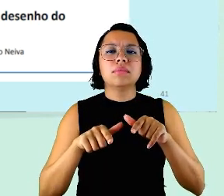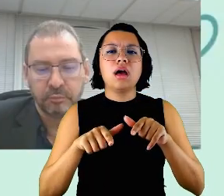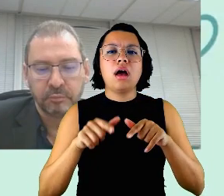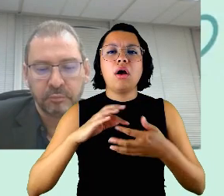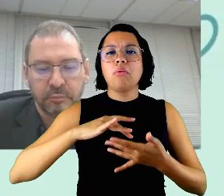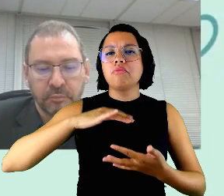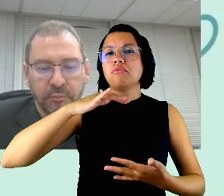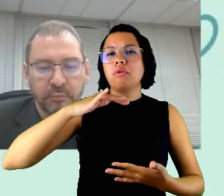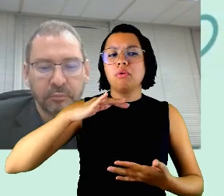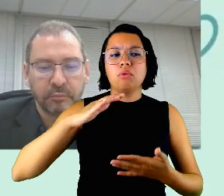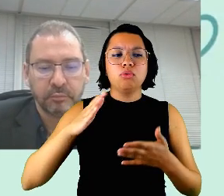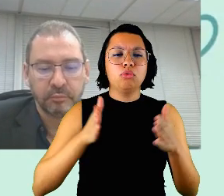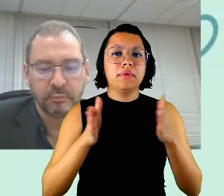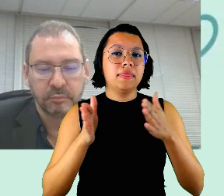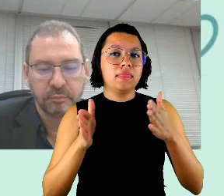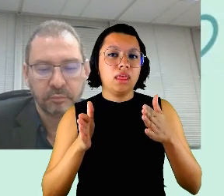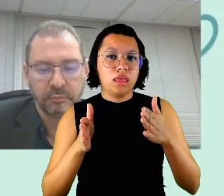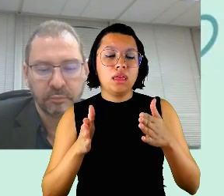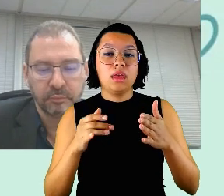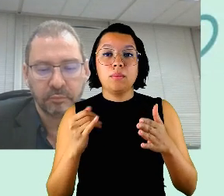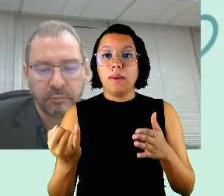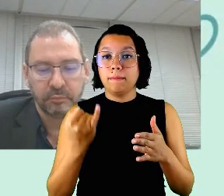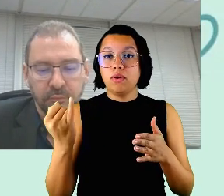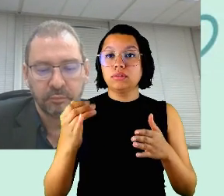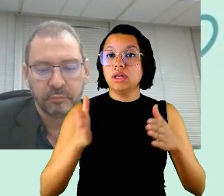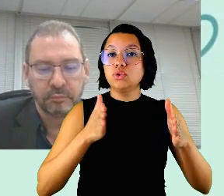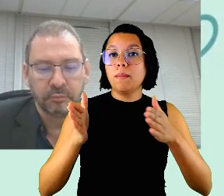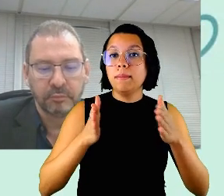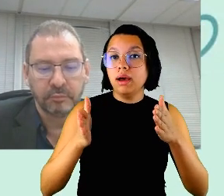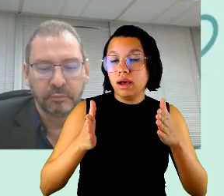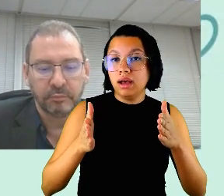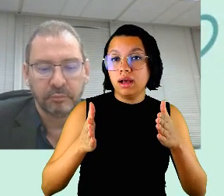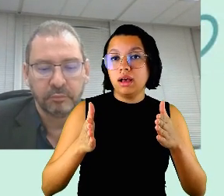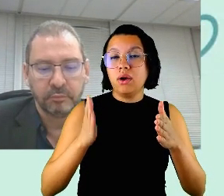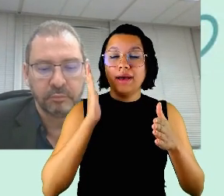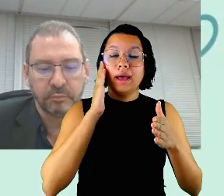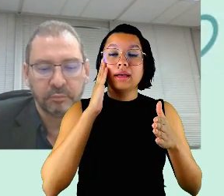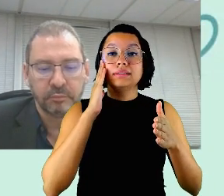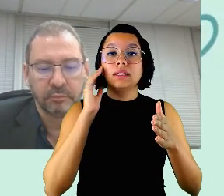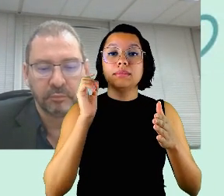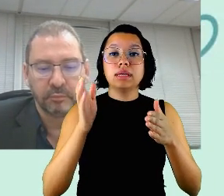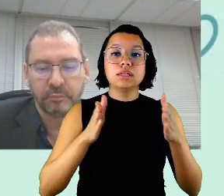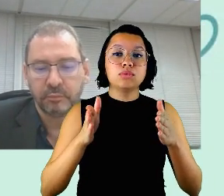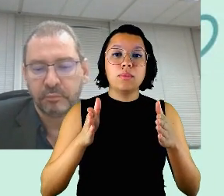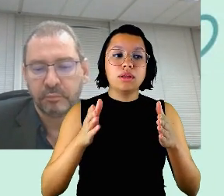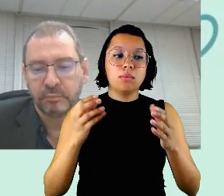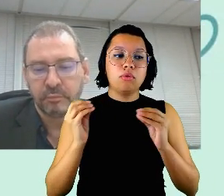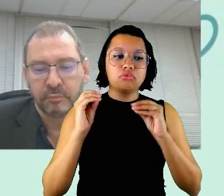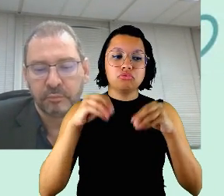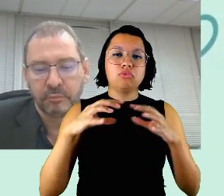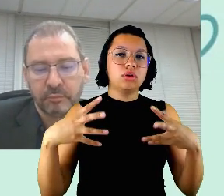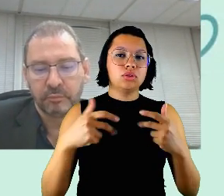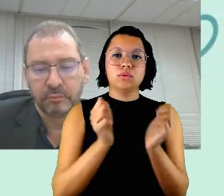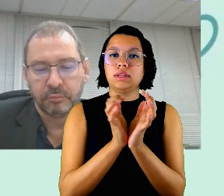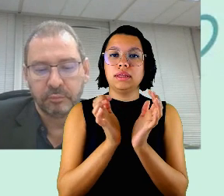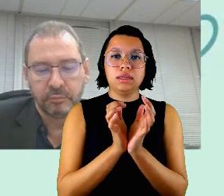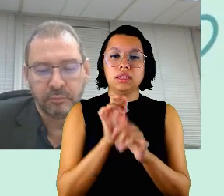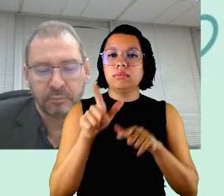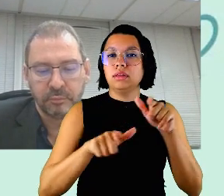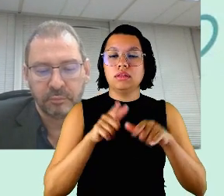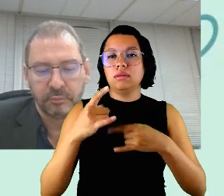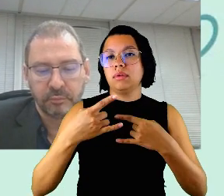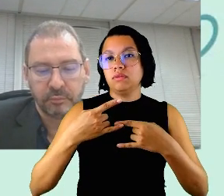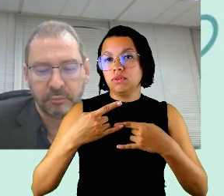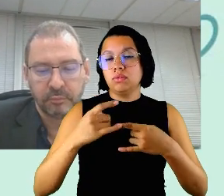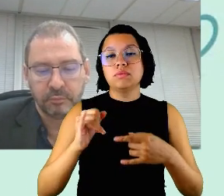também a importância da sazonalidade né você pode ter um momento em que você pode colocar toda a sua equipe em trabalho virtual se você tiver